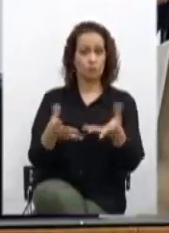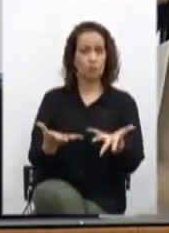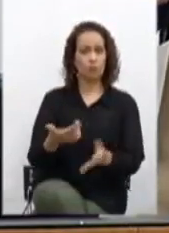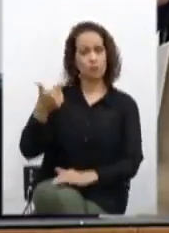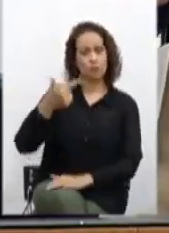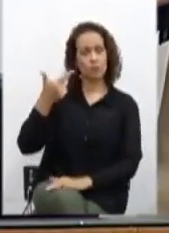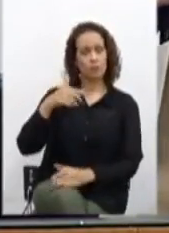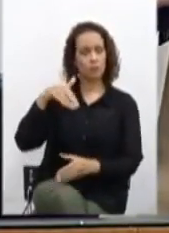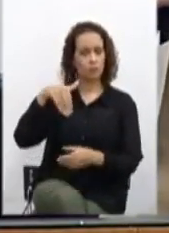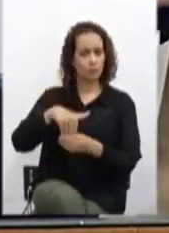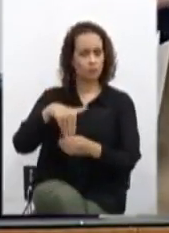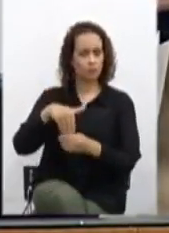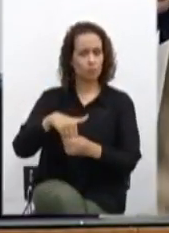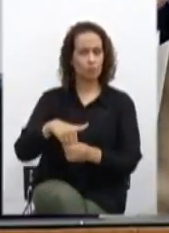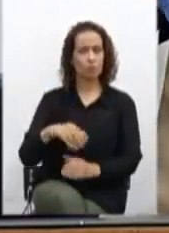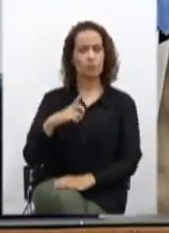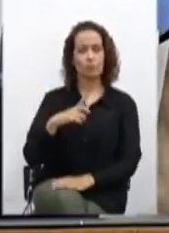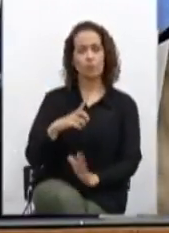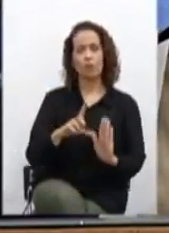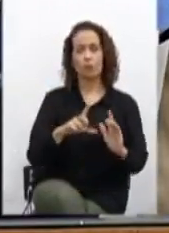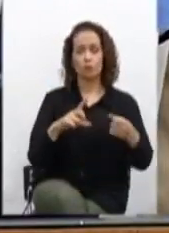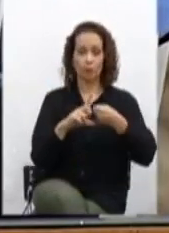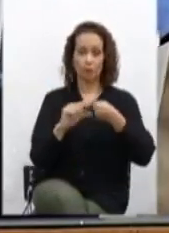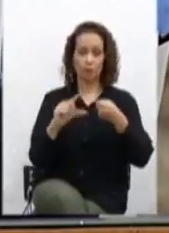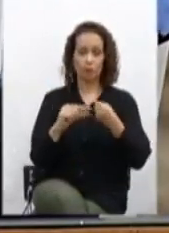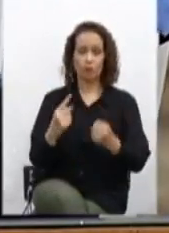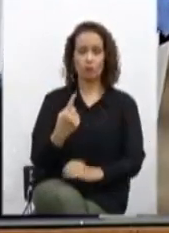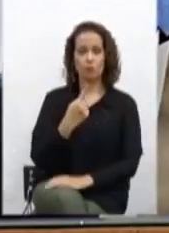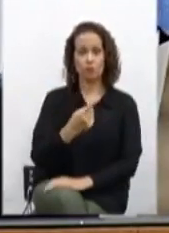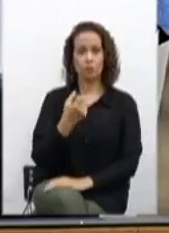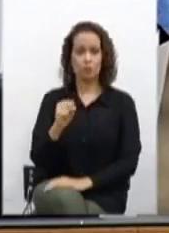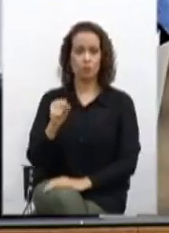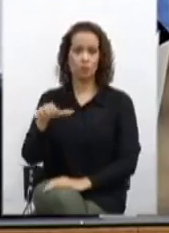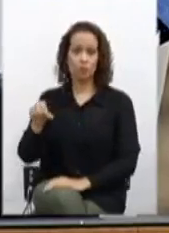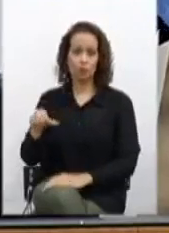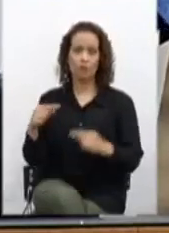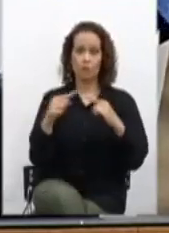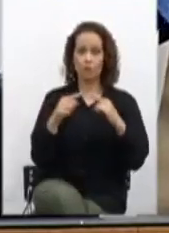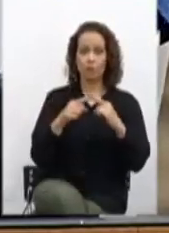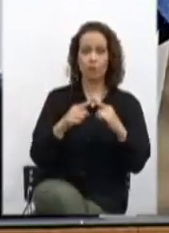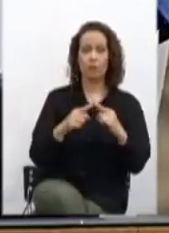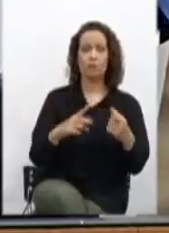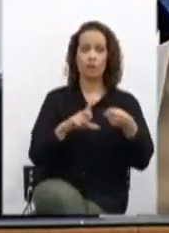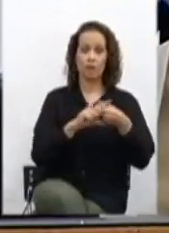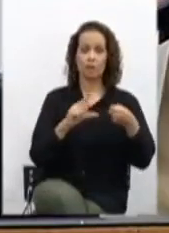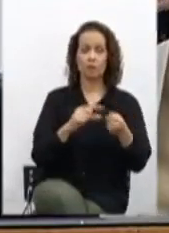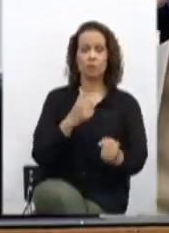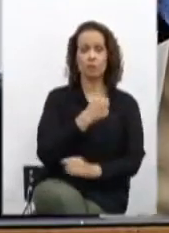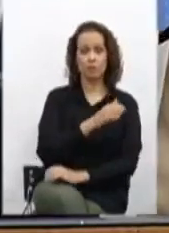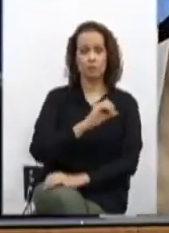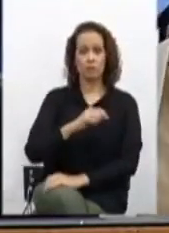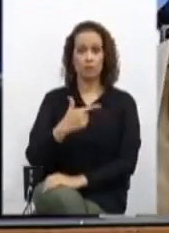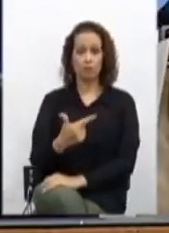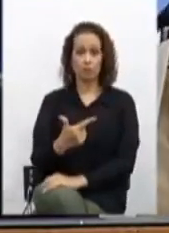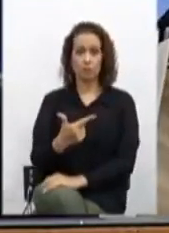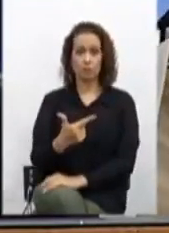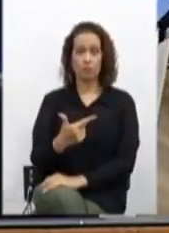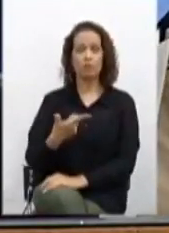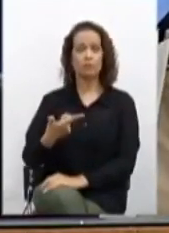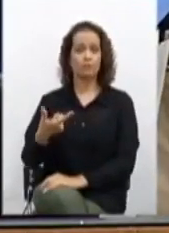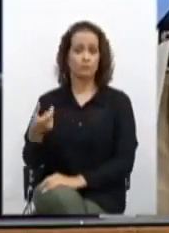turno, nos termos do artigo 189, combinado com o artigo 102, 20 do Regimento Interno.